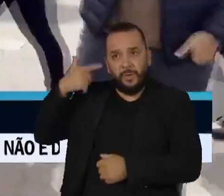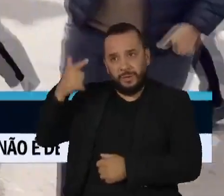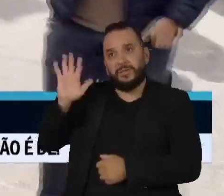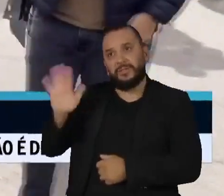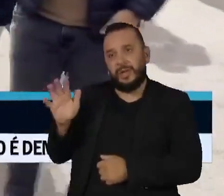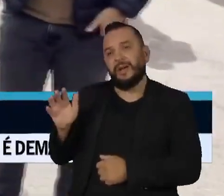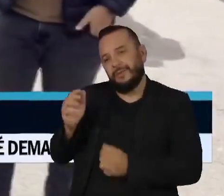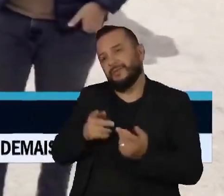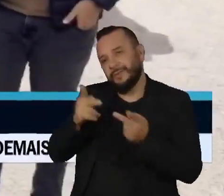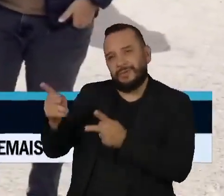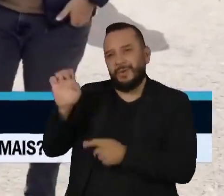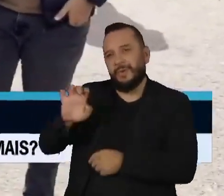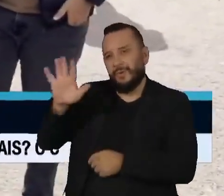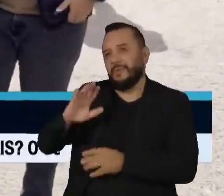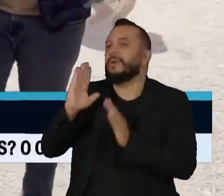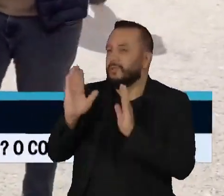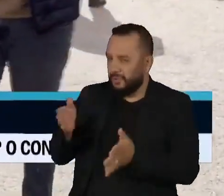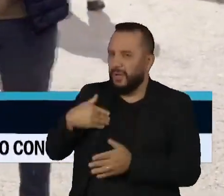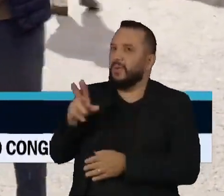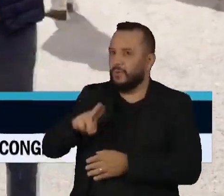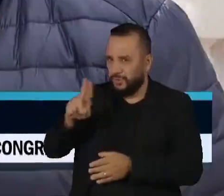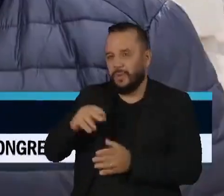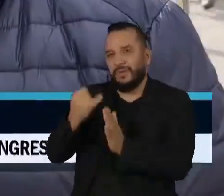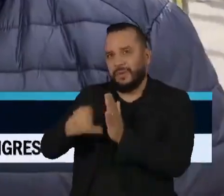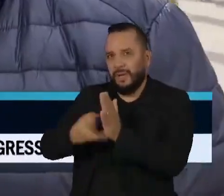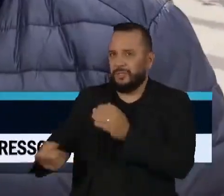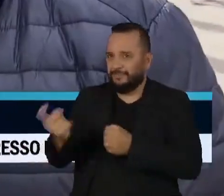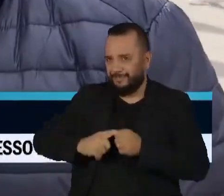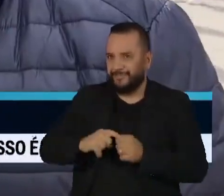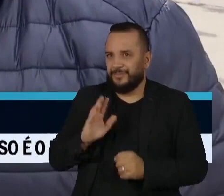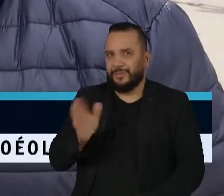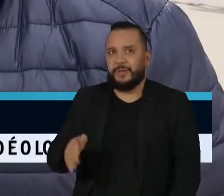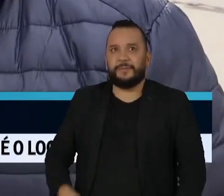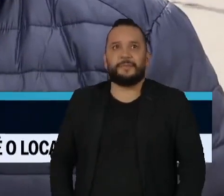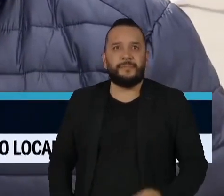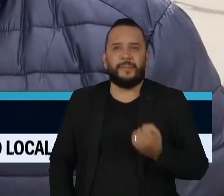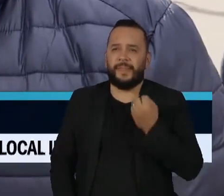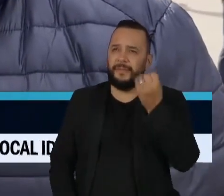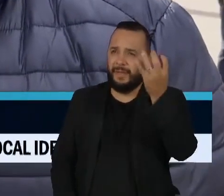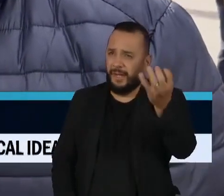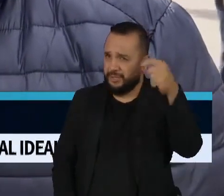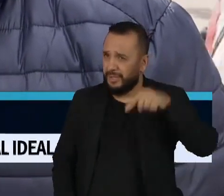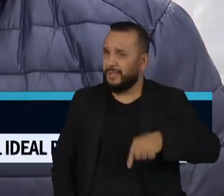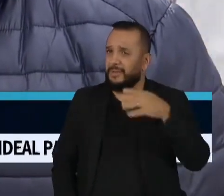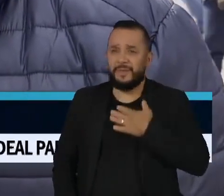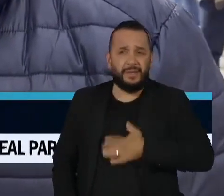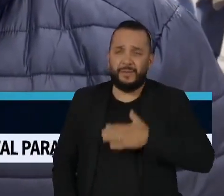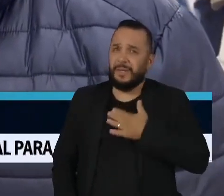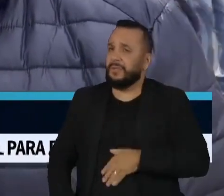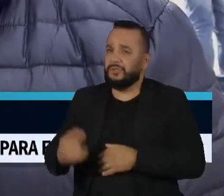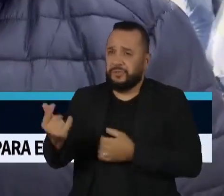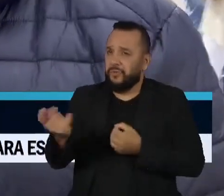Europa. Eles contam que já usaram o programa de reembolso das taxas. A gente usou na última viagem que a gente fez aqui e foi tranquilo o